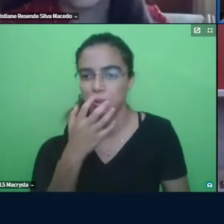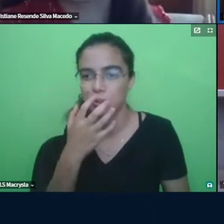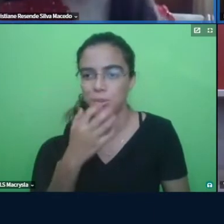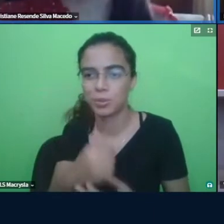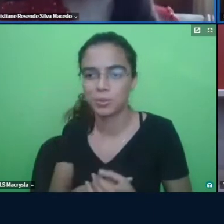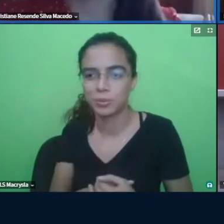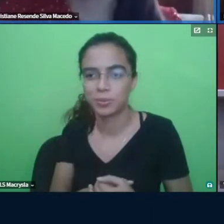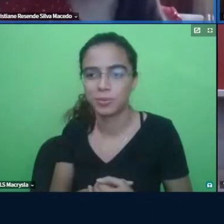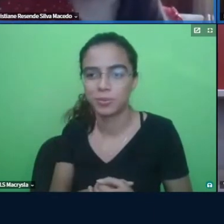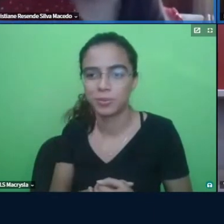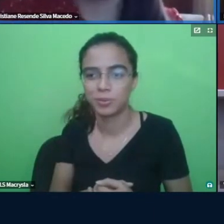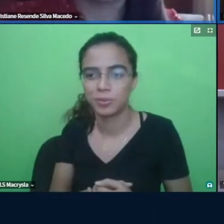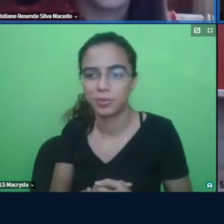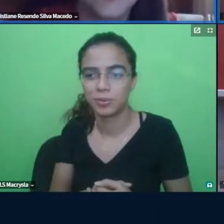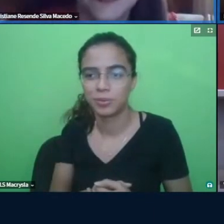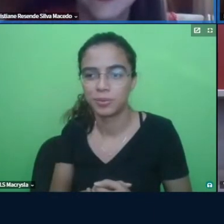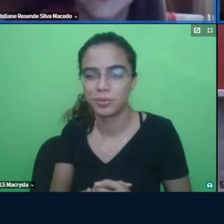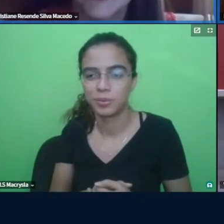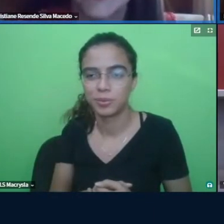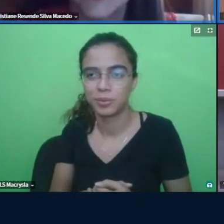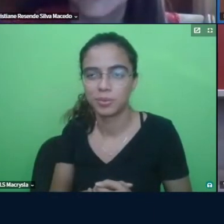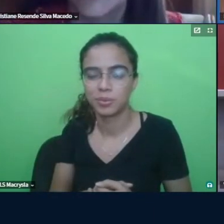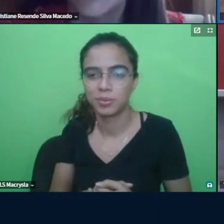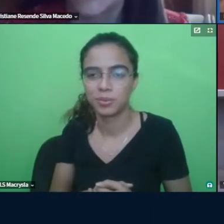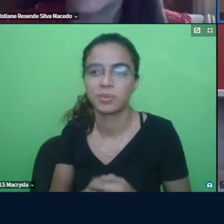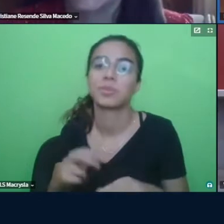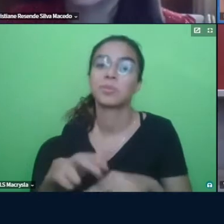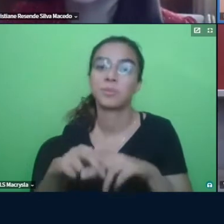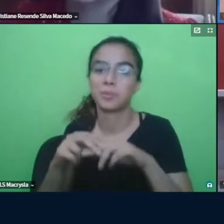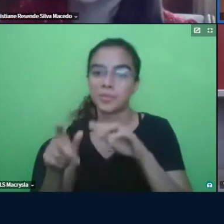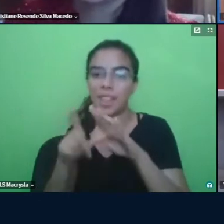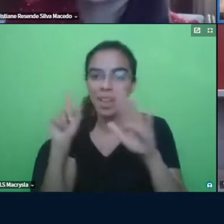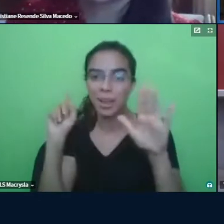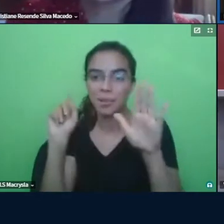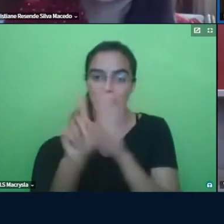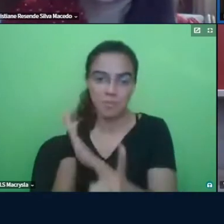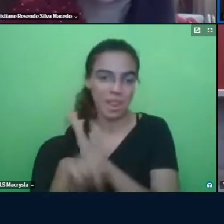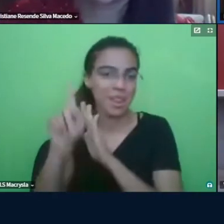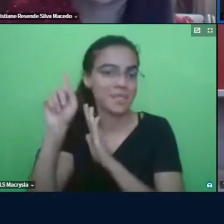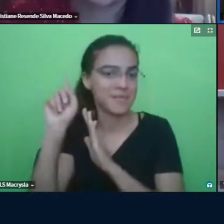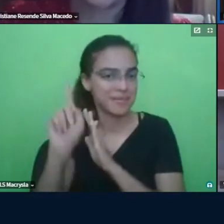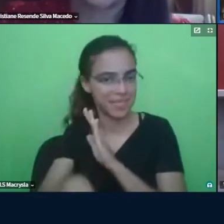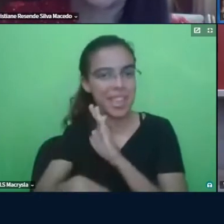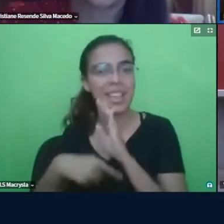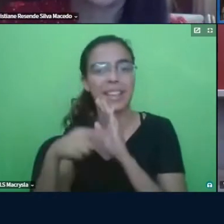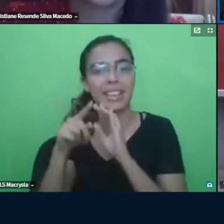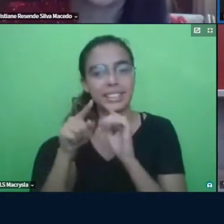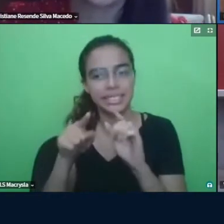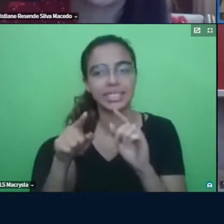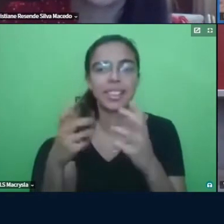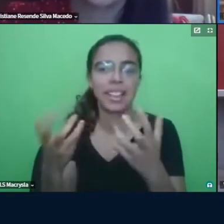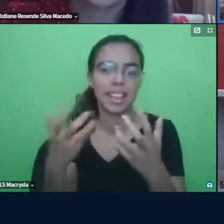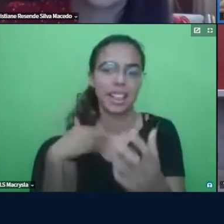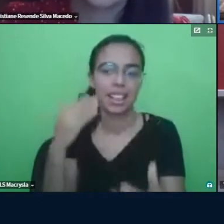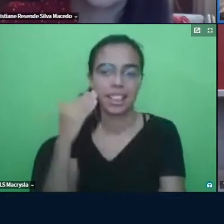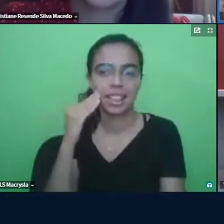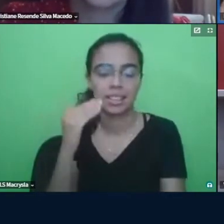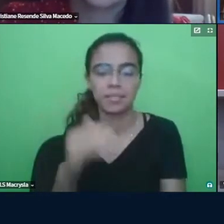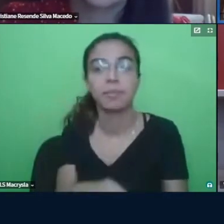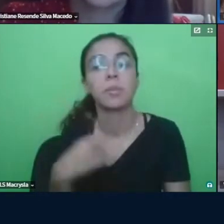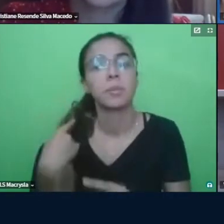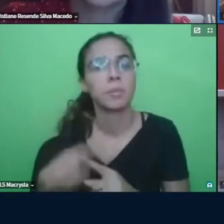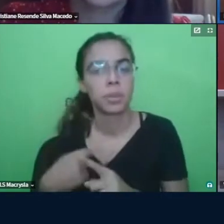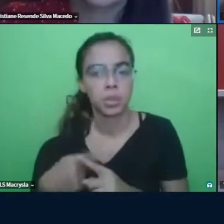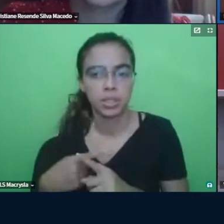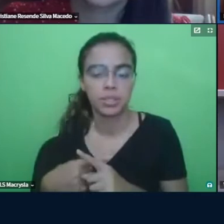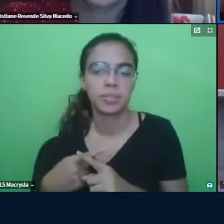parece que eu te passei as perguntas antes era exatamente isso que eu queria ouvir porque geralmente quando a